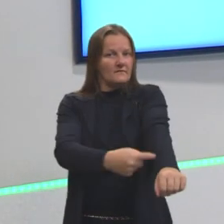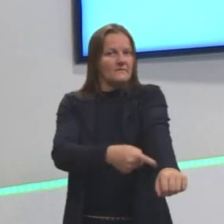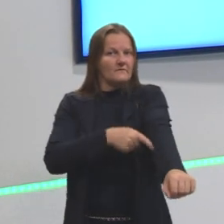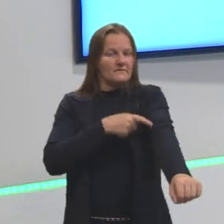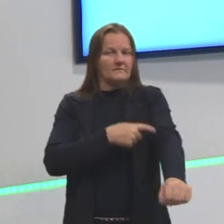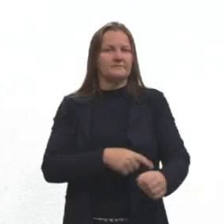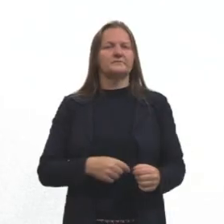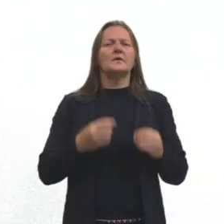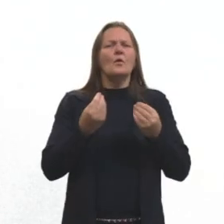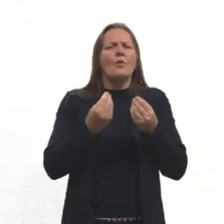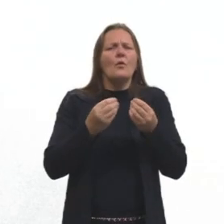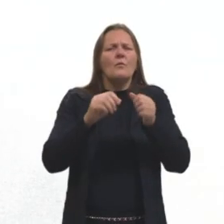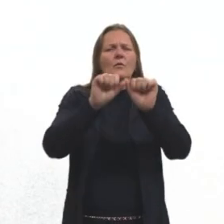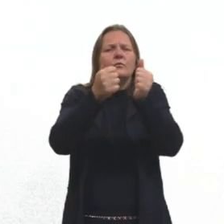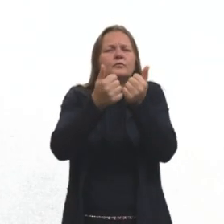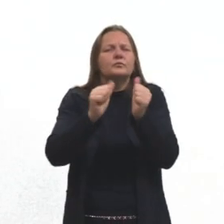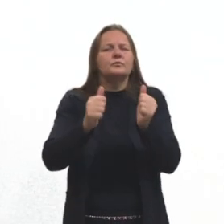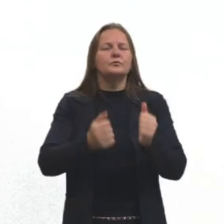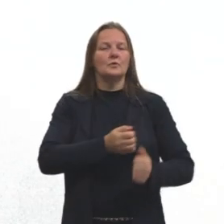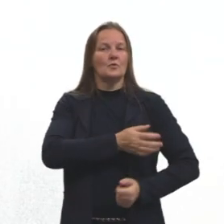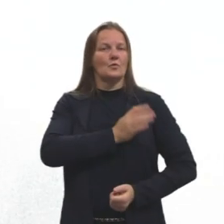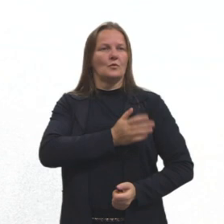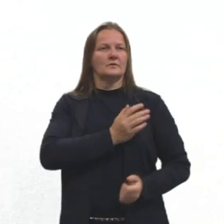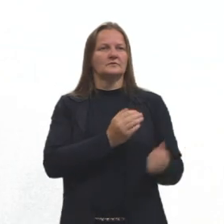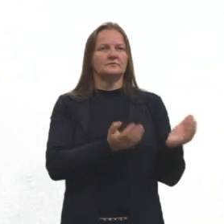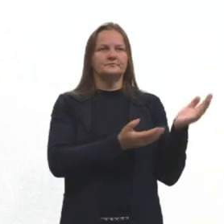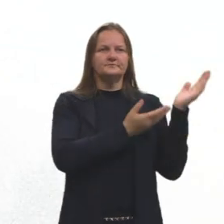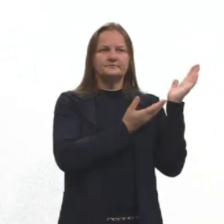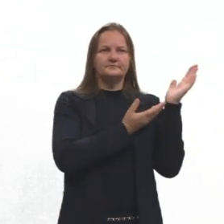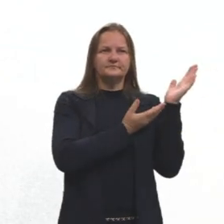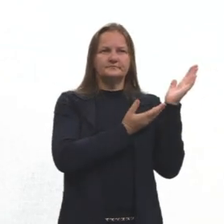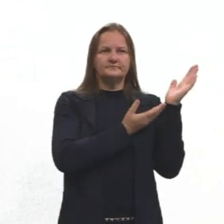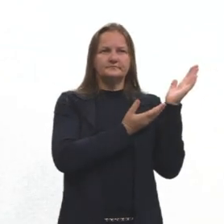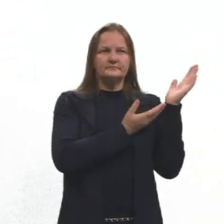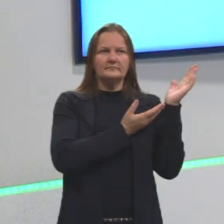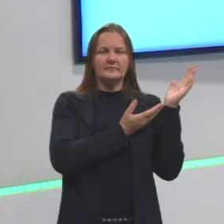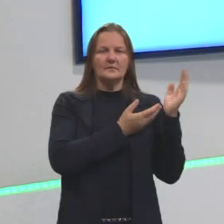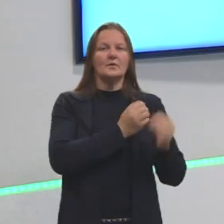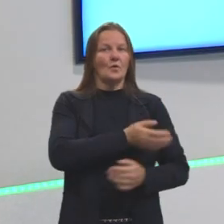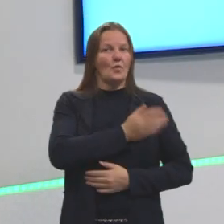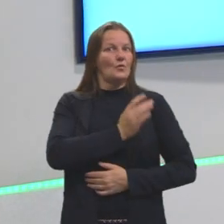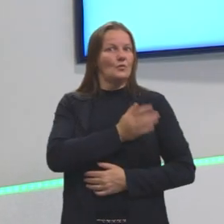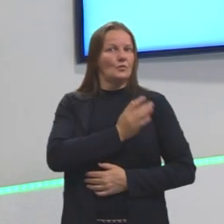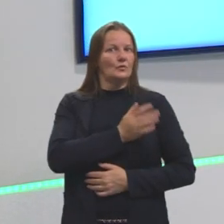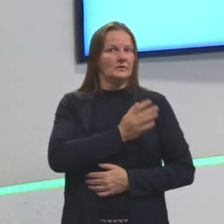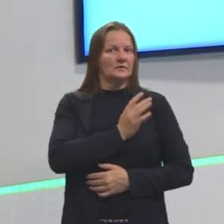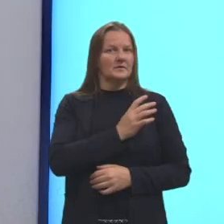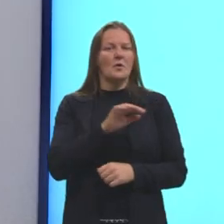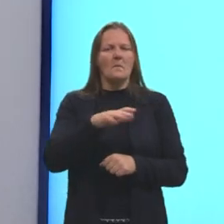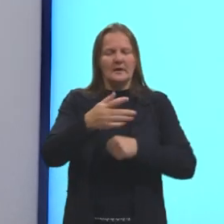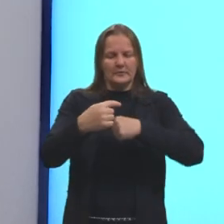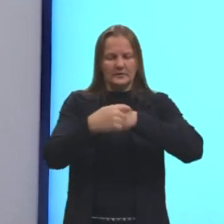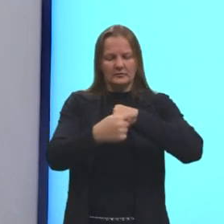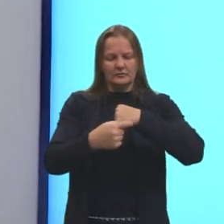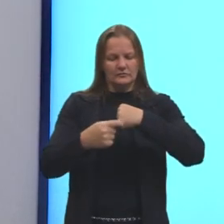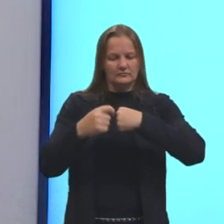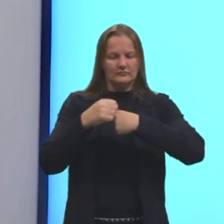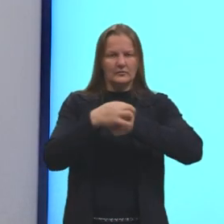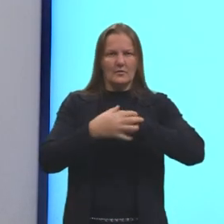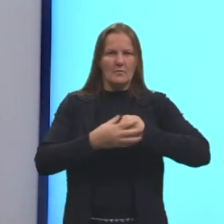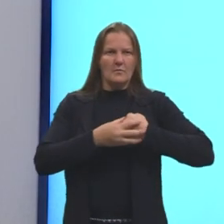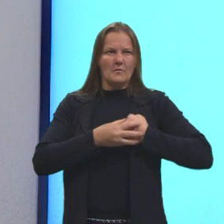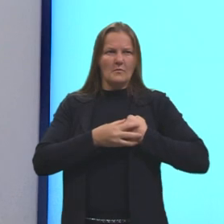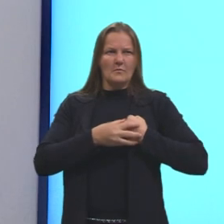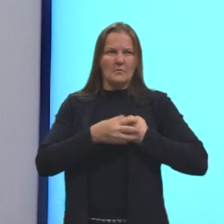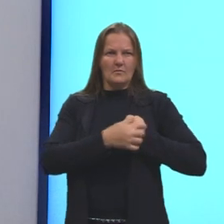Anatomia do coração humano. Então, aqui nós temos um coração, tá? Cortado, certamente. Para a